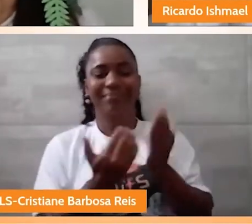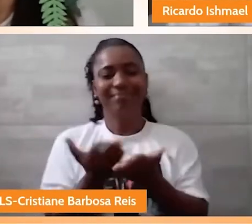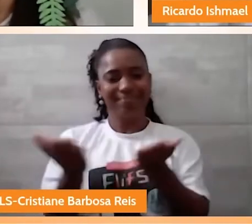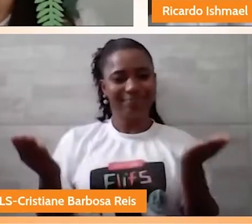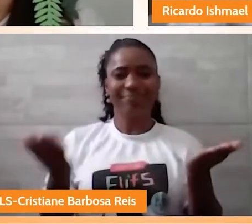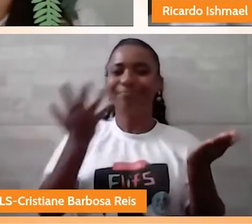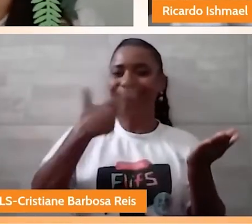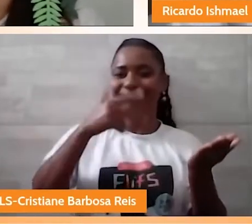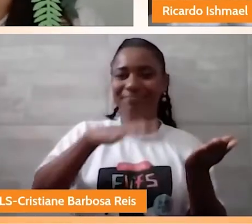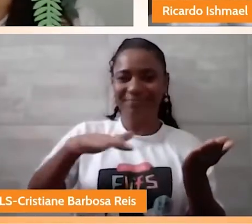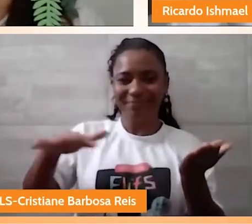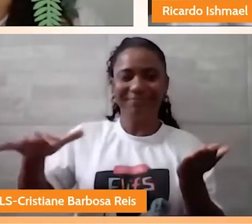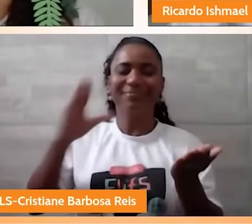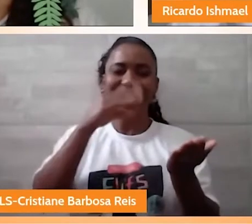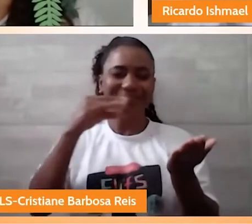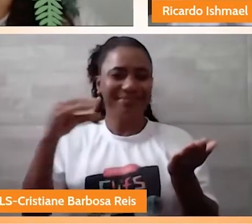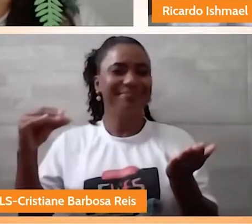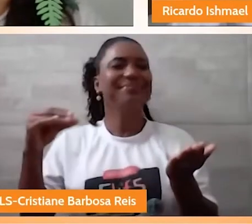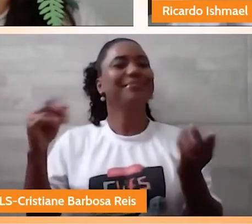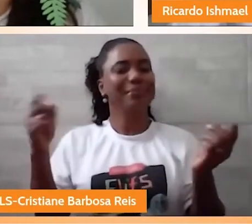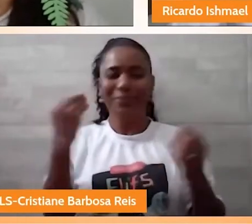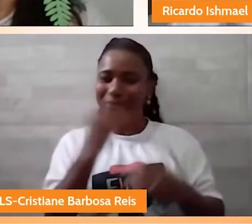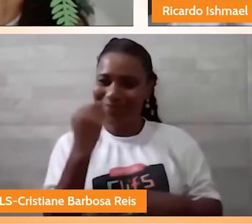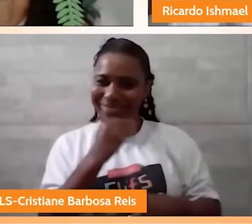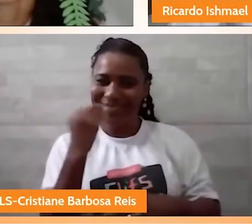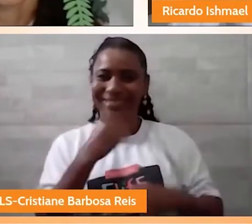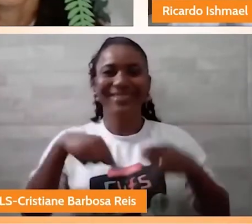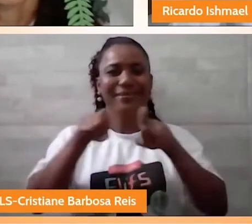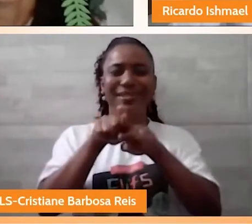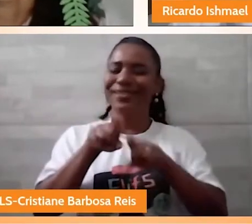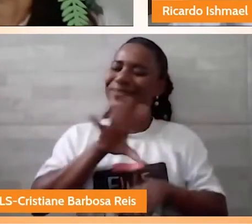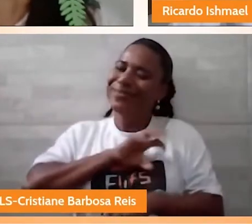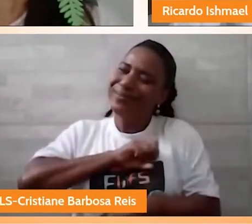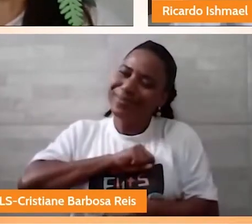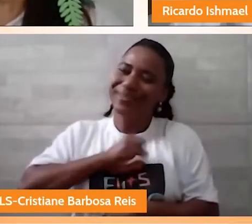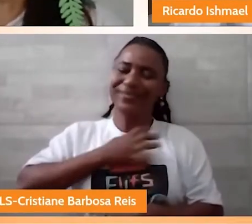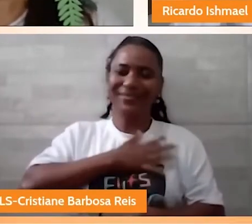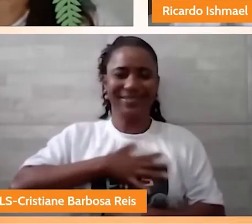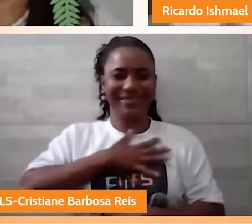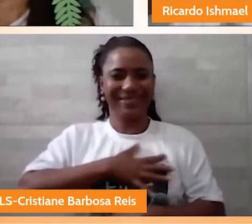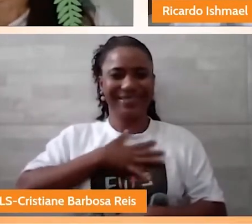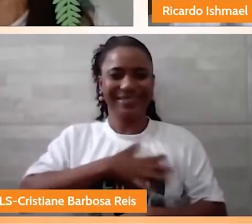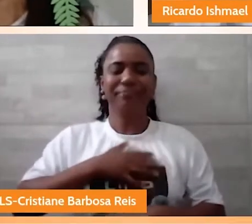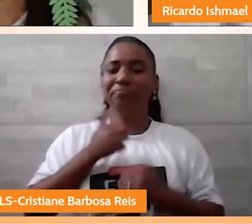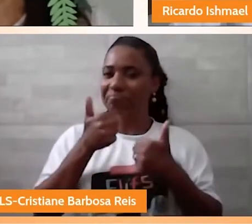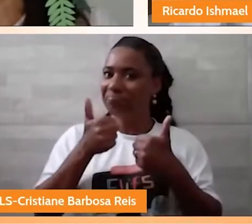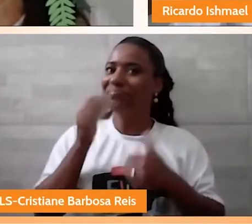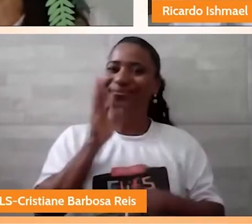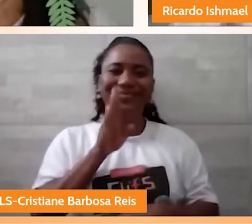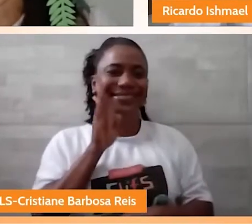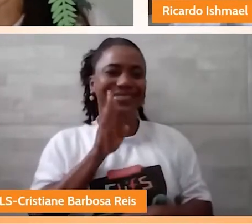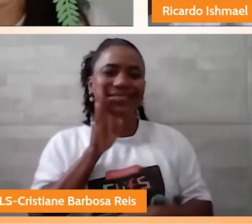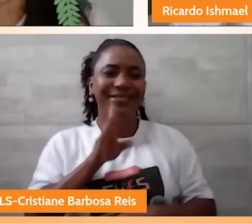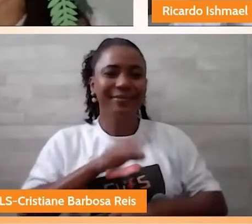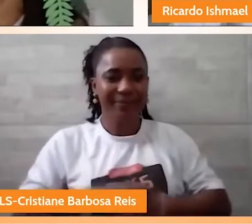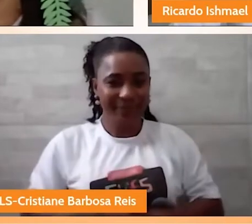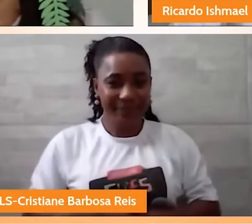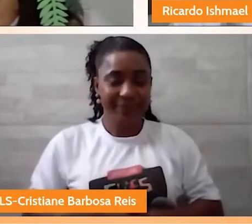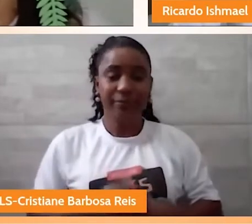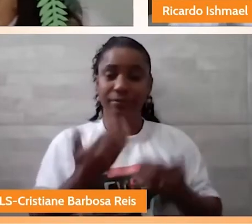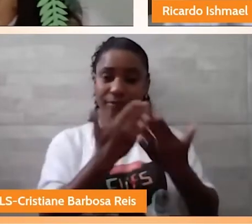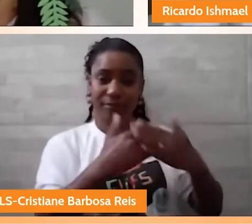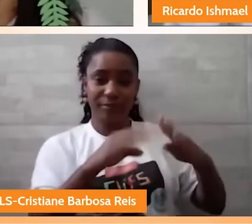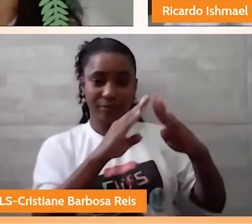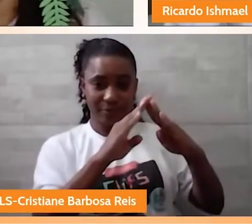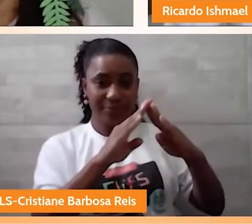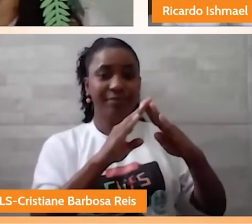nessas feiras para o público infanto-juvenil. Então, parabéns. Estou adorando saber disso. Bem bacana. Aqui nós temos a Escola Regina Vital,